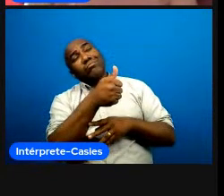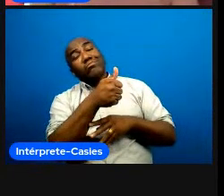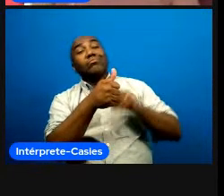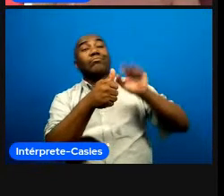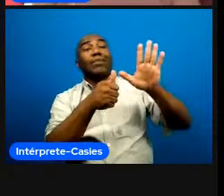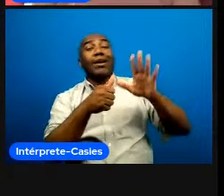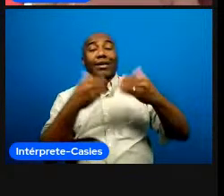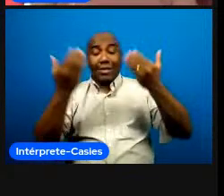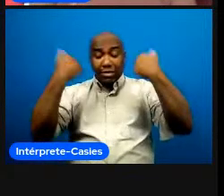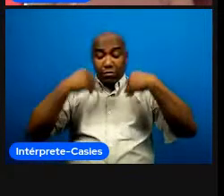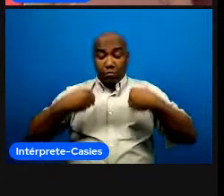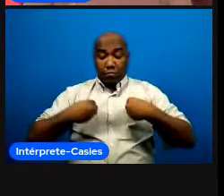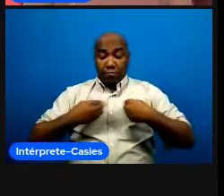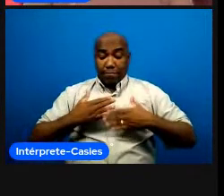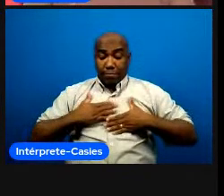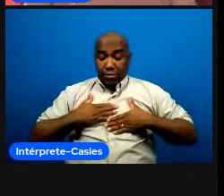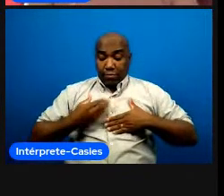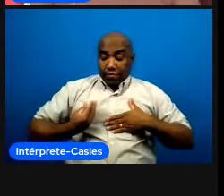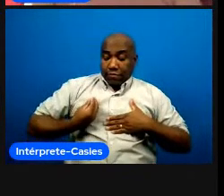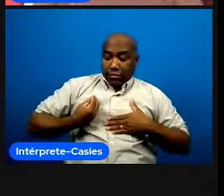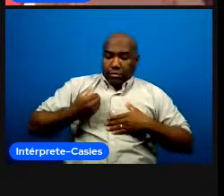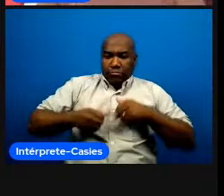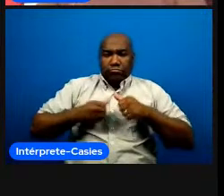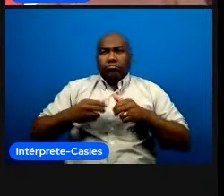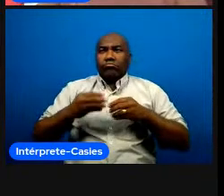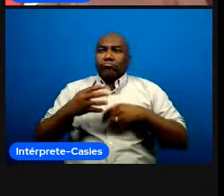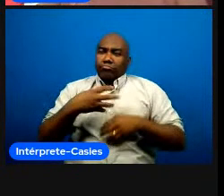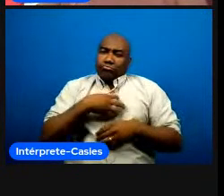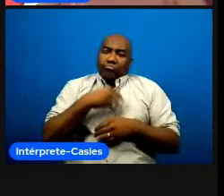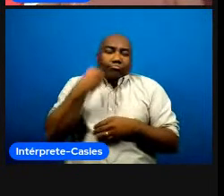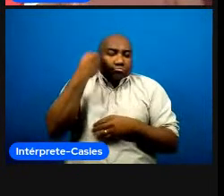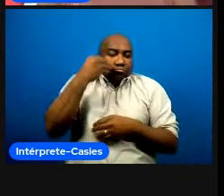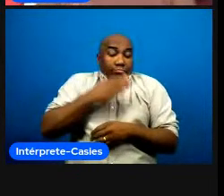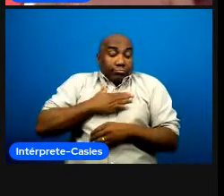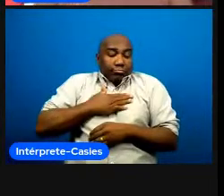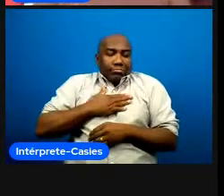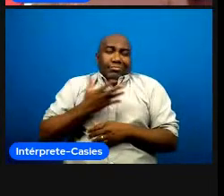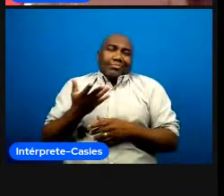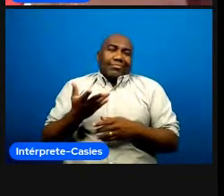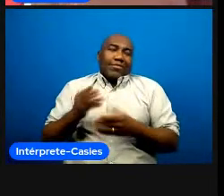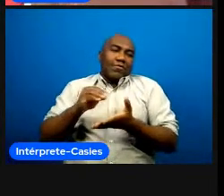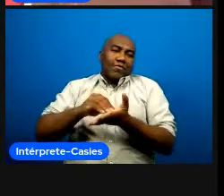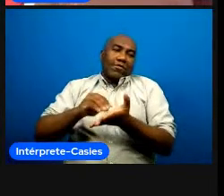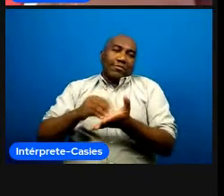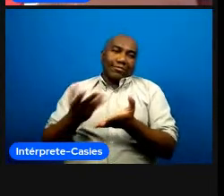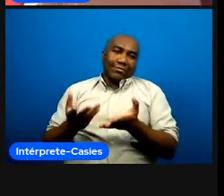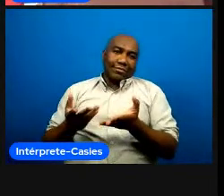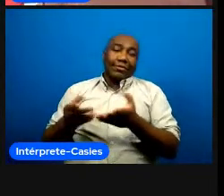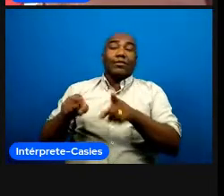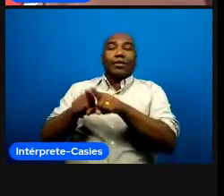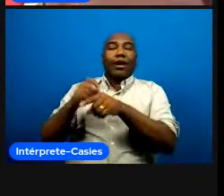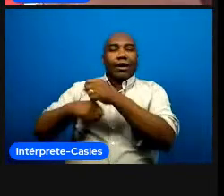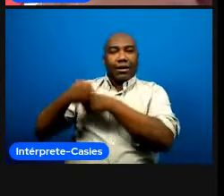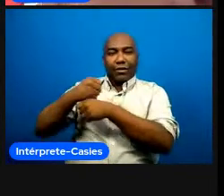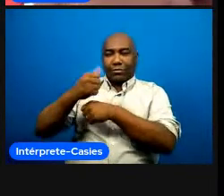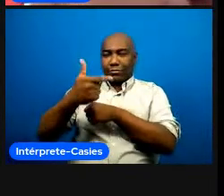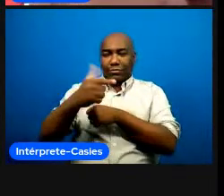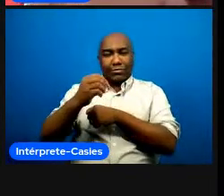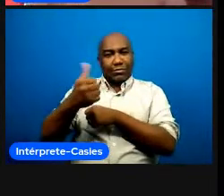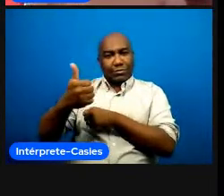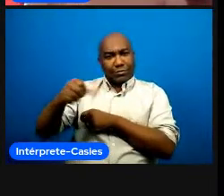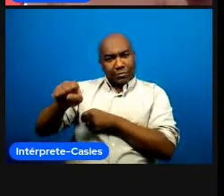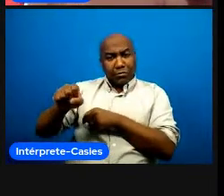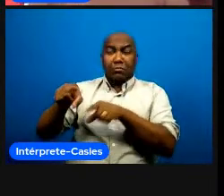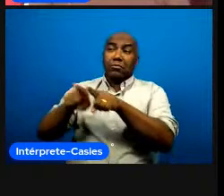formação centrada no aprendiz e por metodologias ativas né então foi todo um processo até 2018 onde a gente começa a